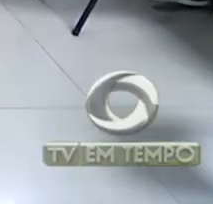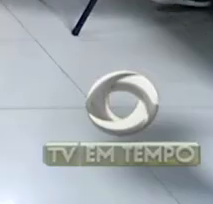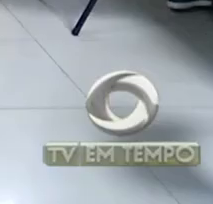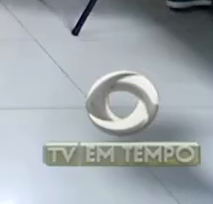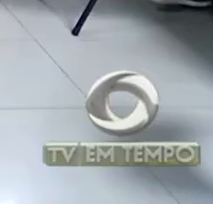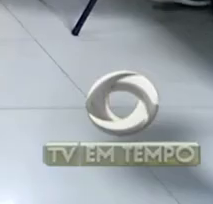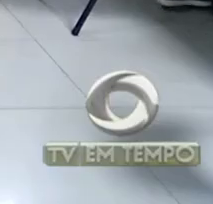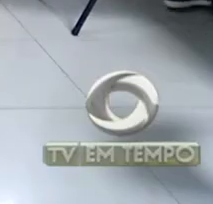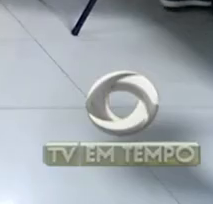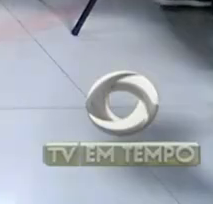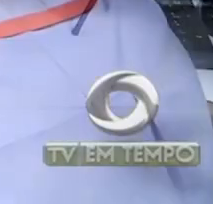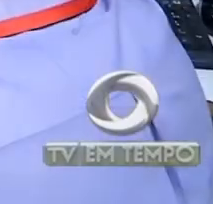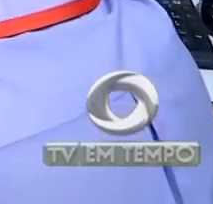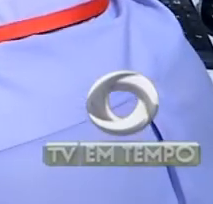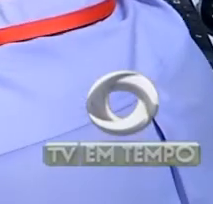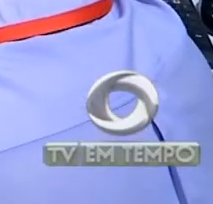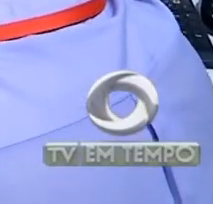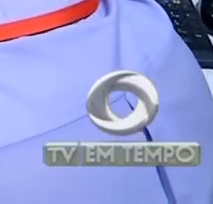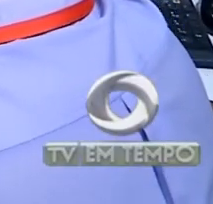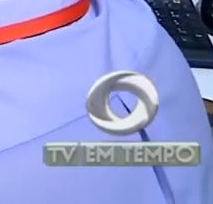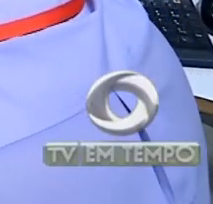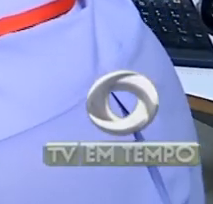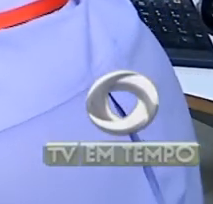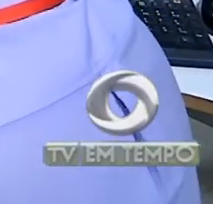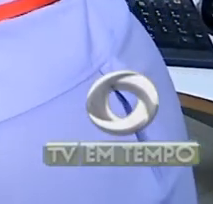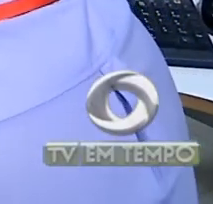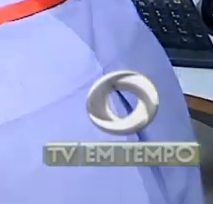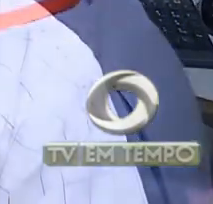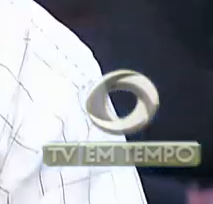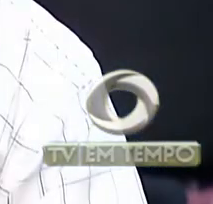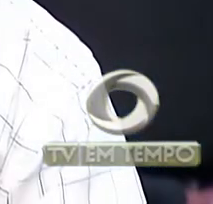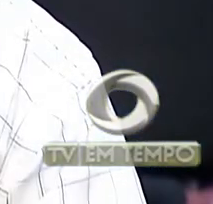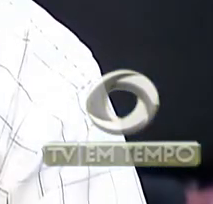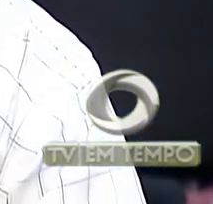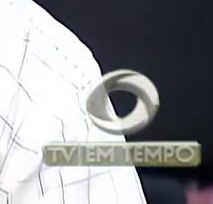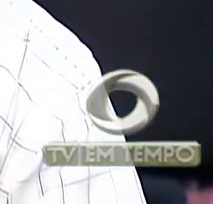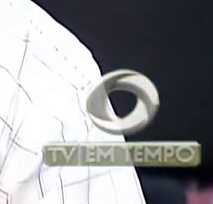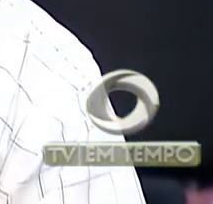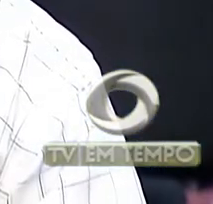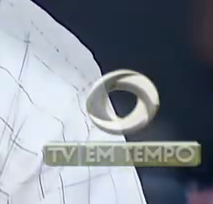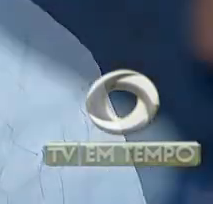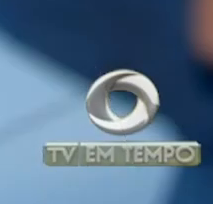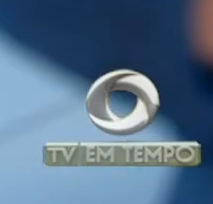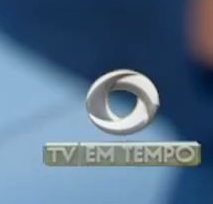vota, espera mais oportunidades de emprego e renda.